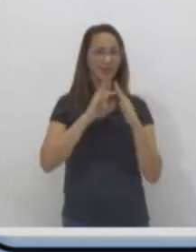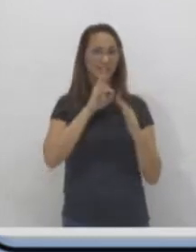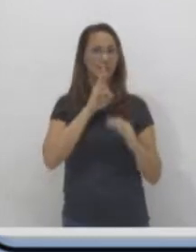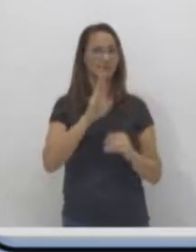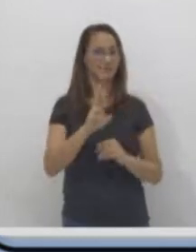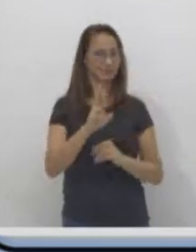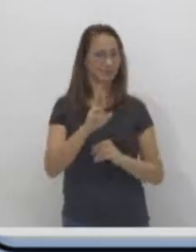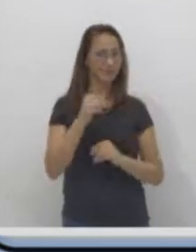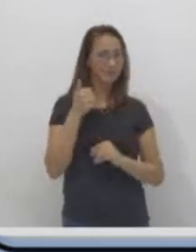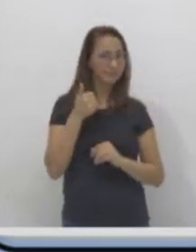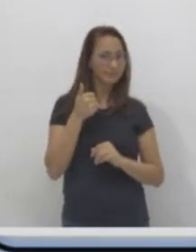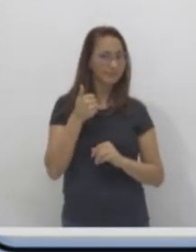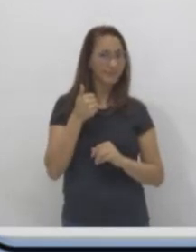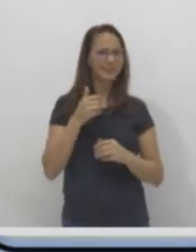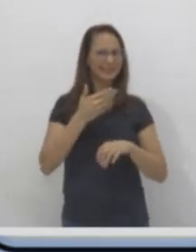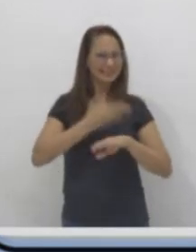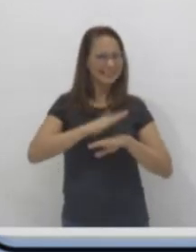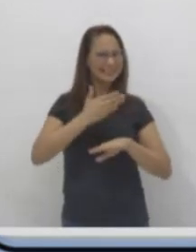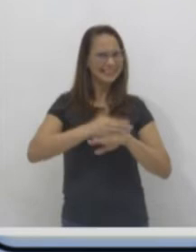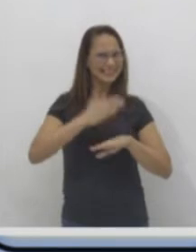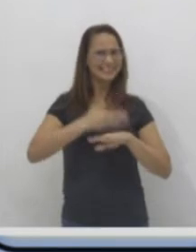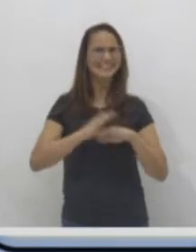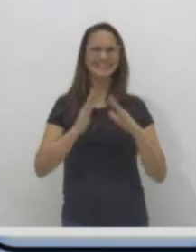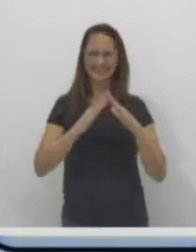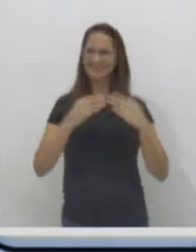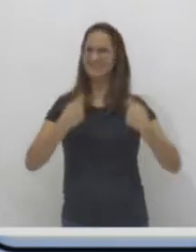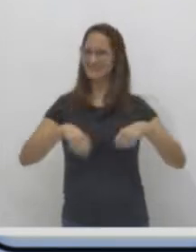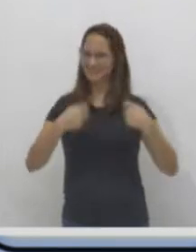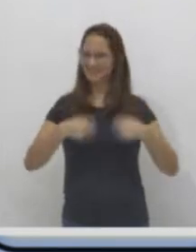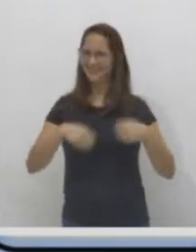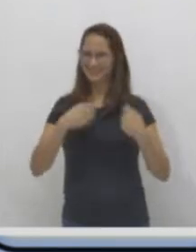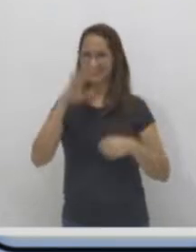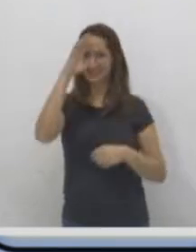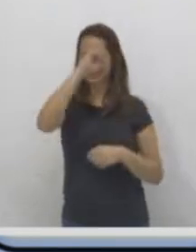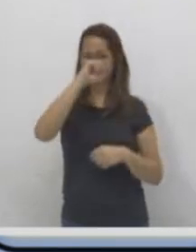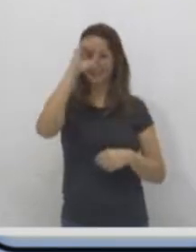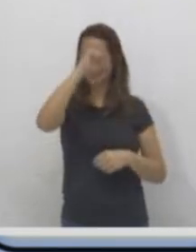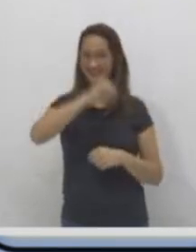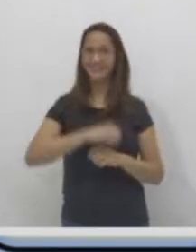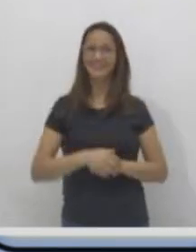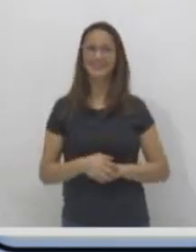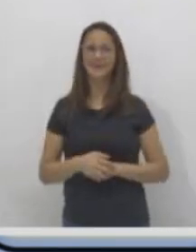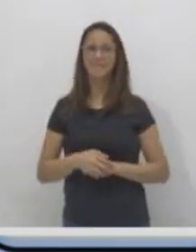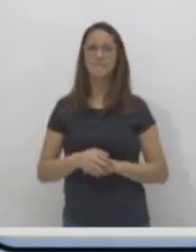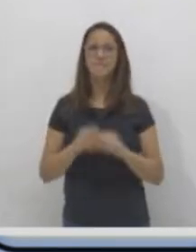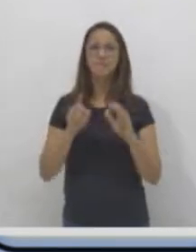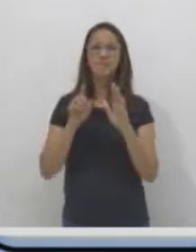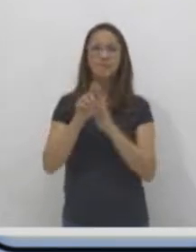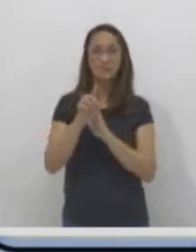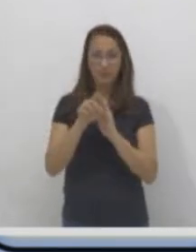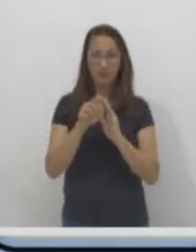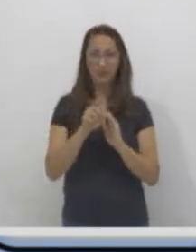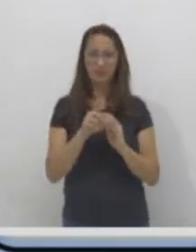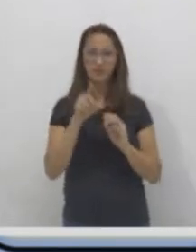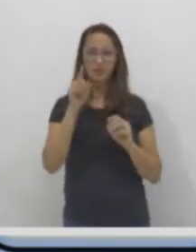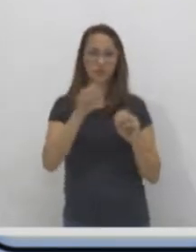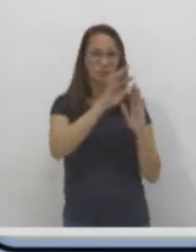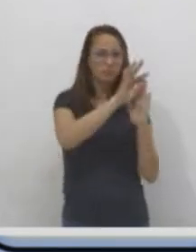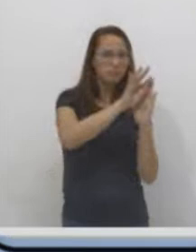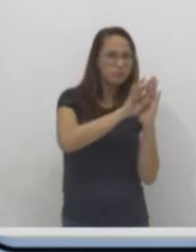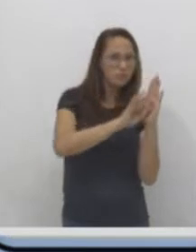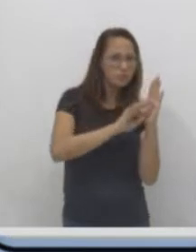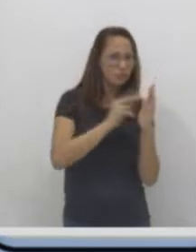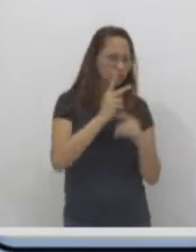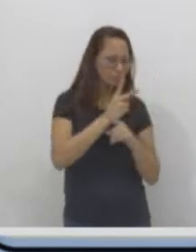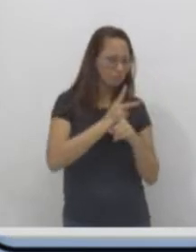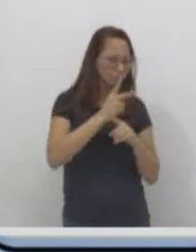em casa para poder ficar ligado. Procure no texto o nome do animal ou animais